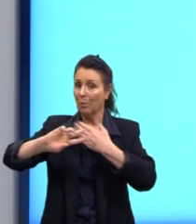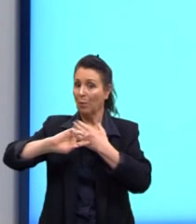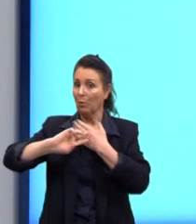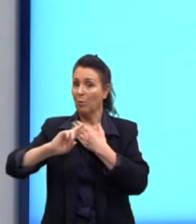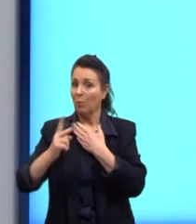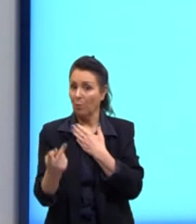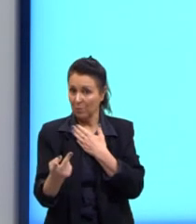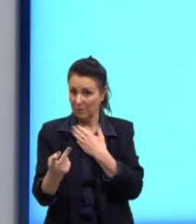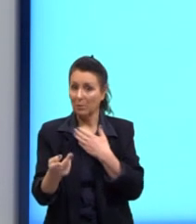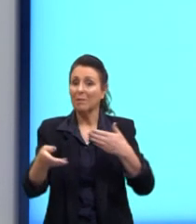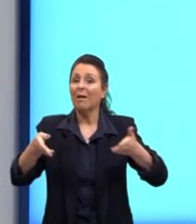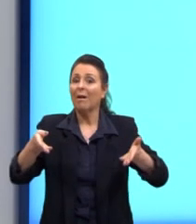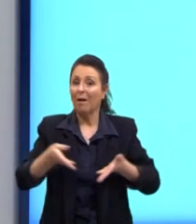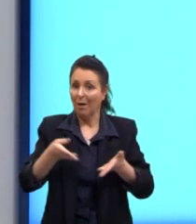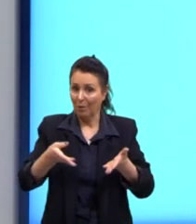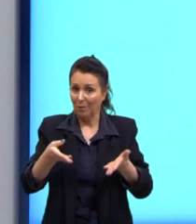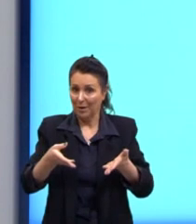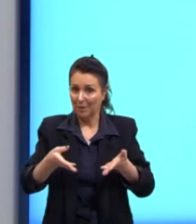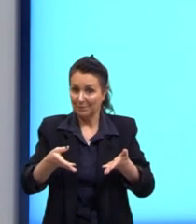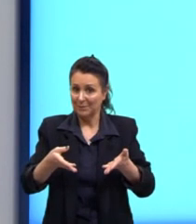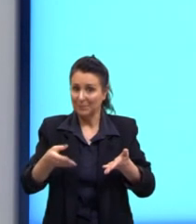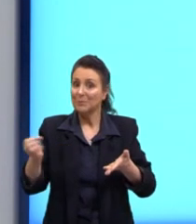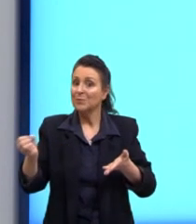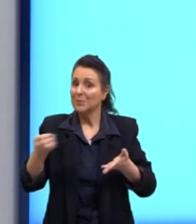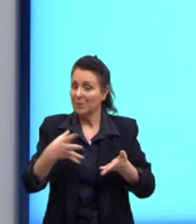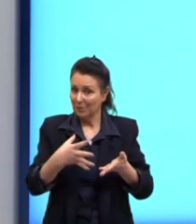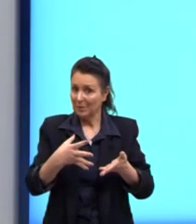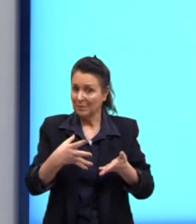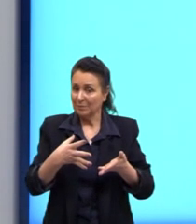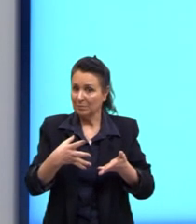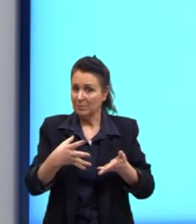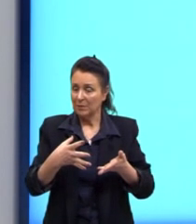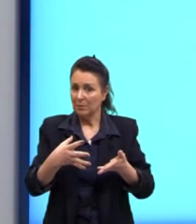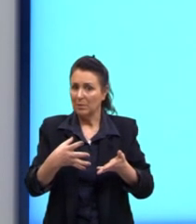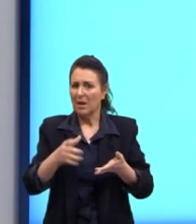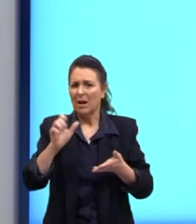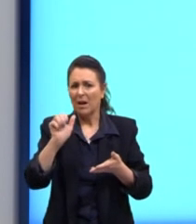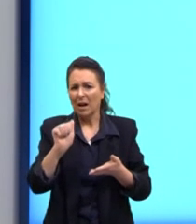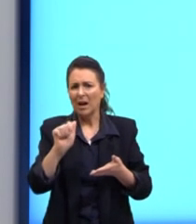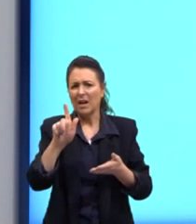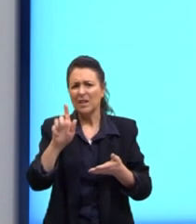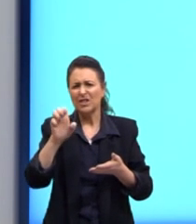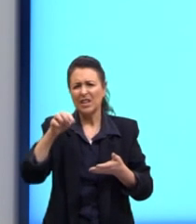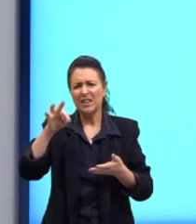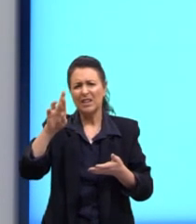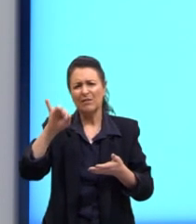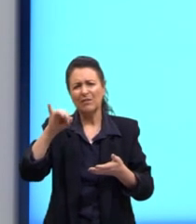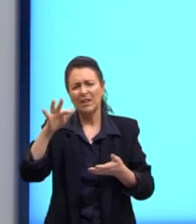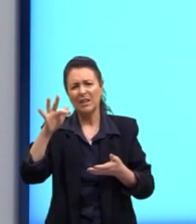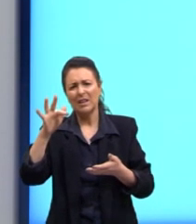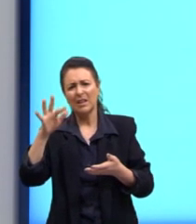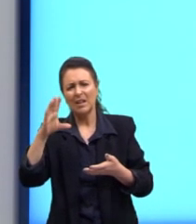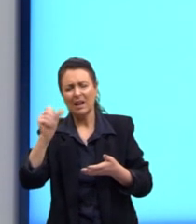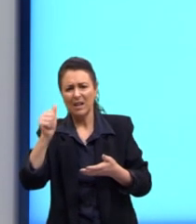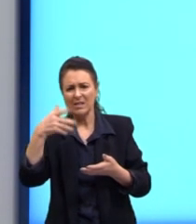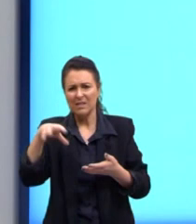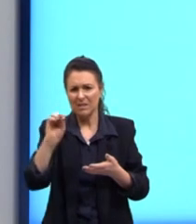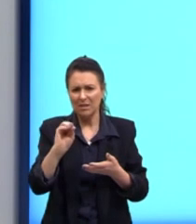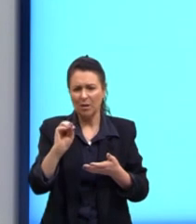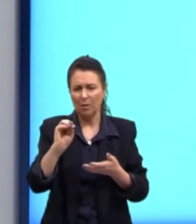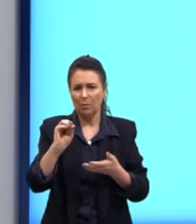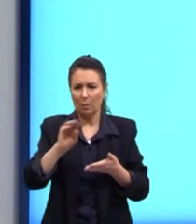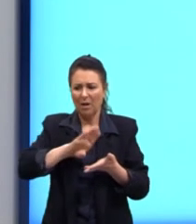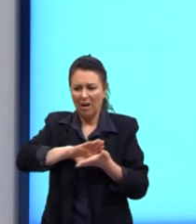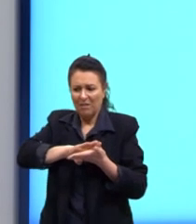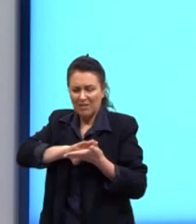modernas, entre aspas, ali, a gentrificação. Isso é o afastamento